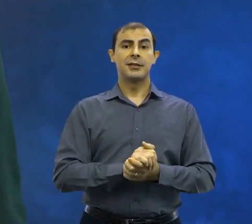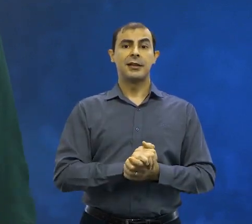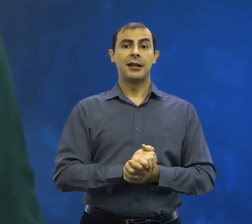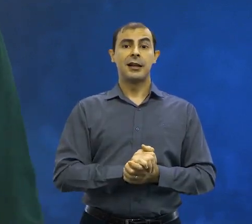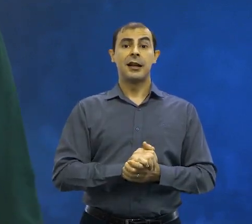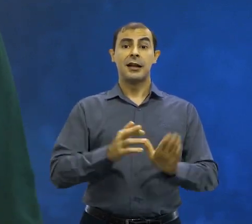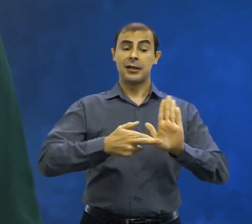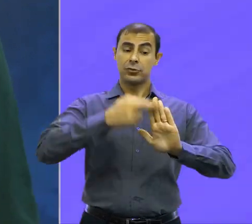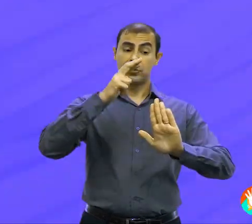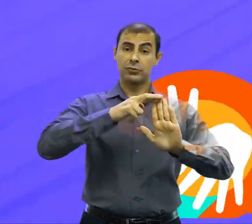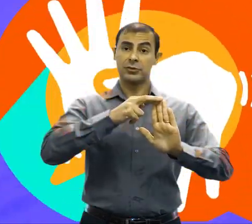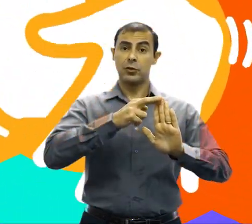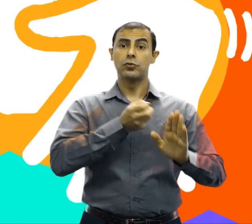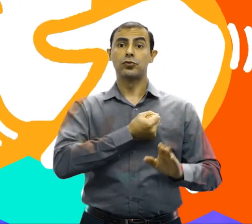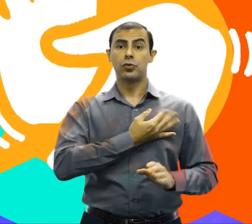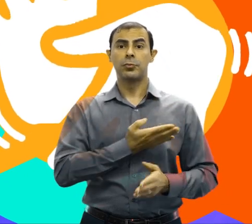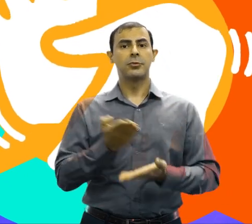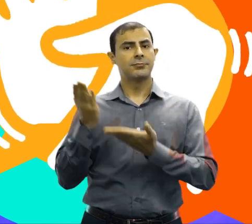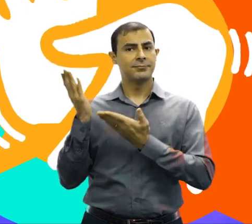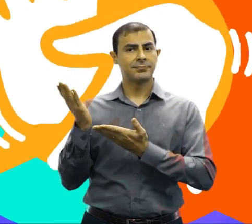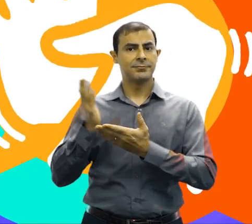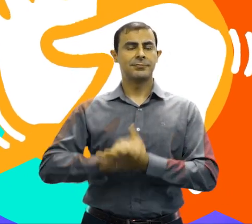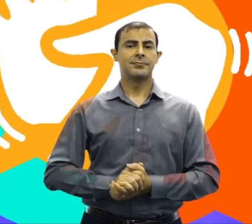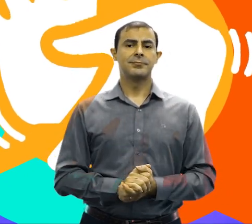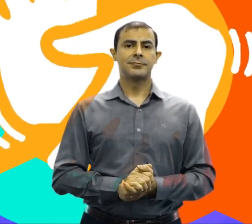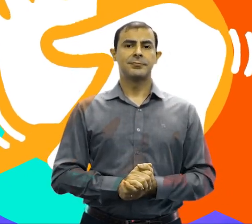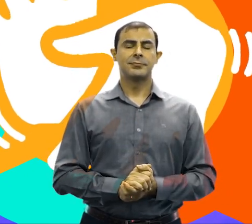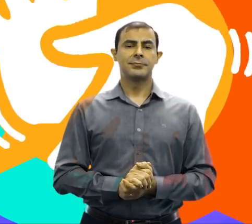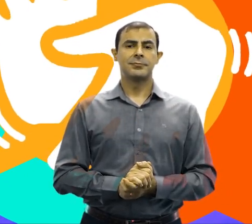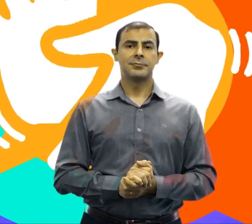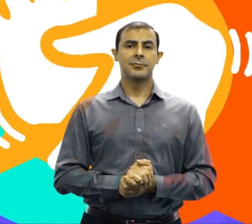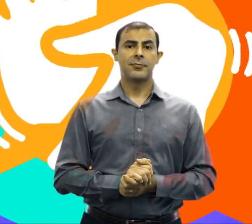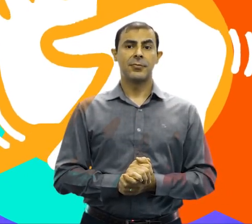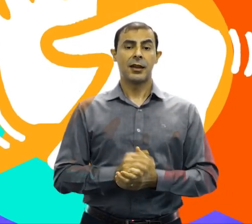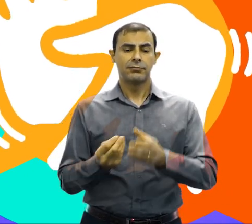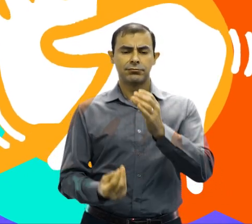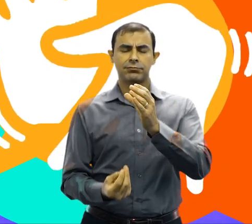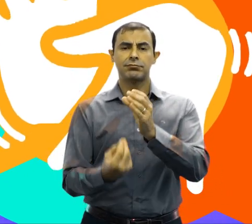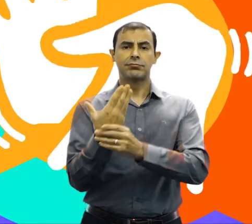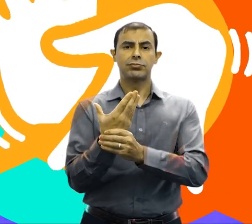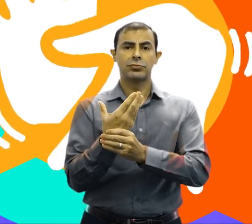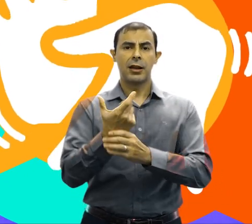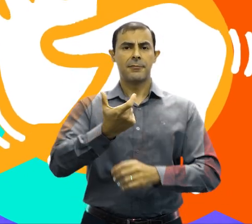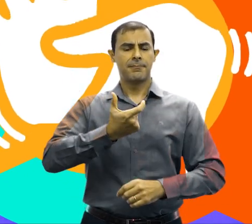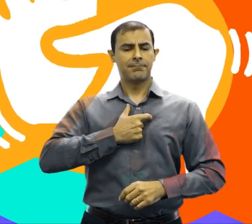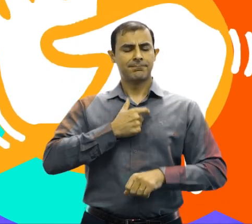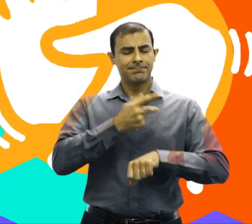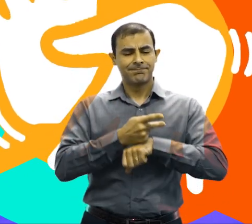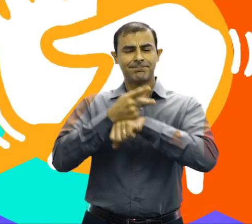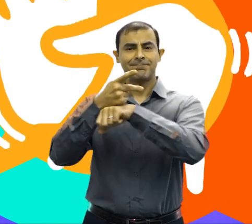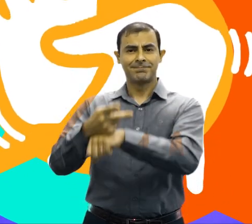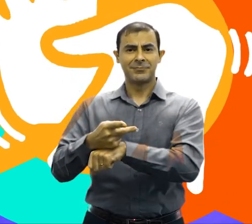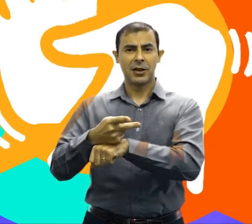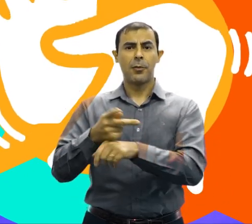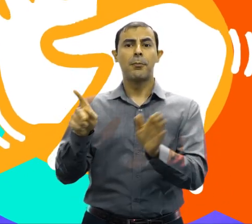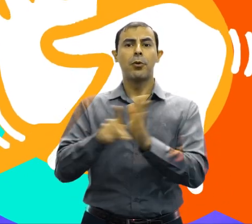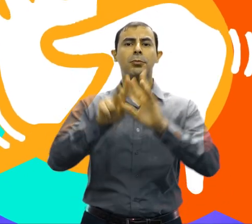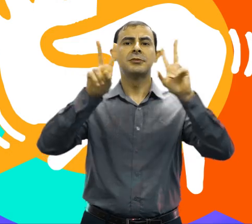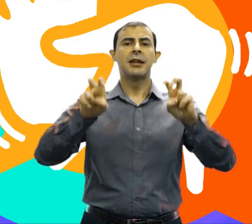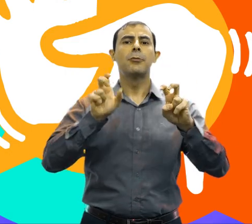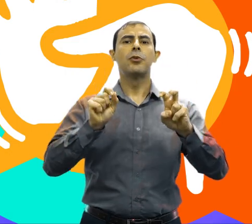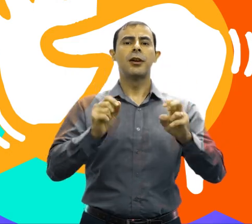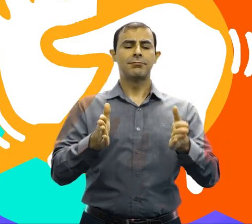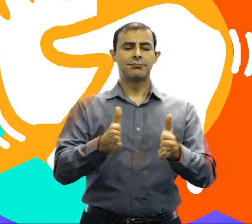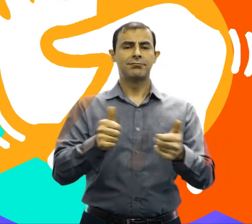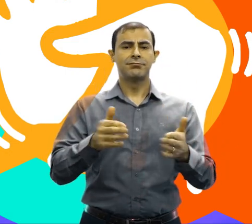.372 de 2023, institui a Medalha Legislativa José Ipiranga de Aquino, no